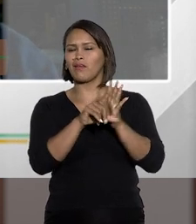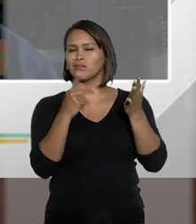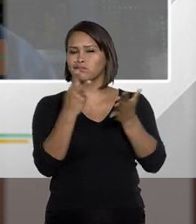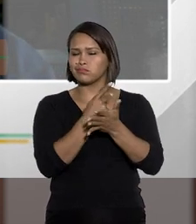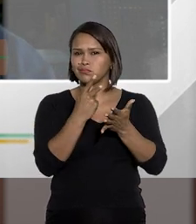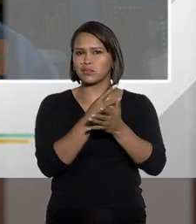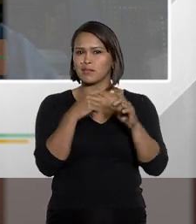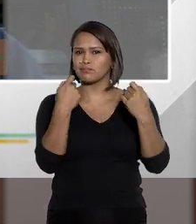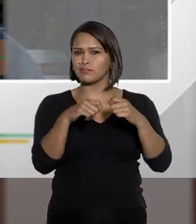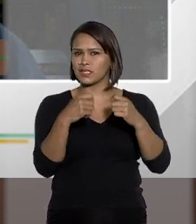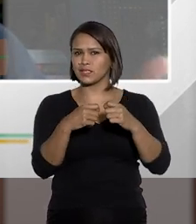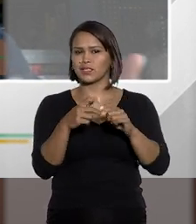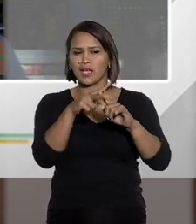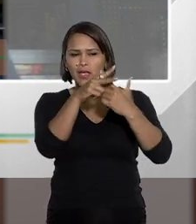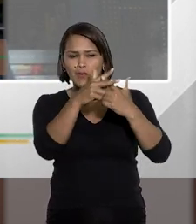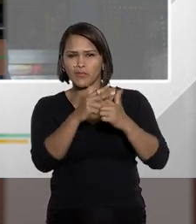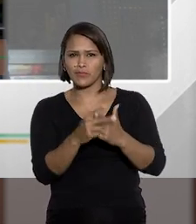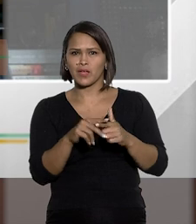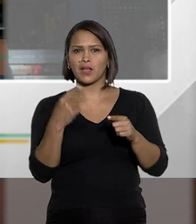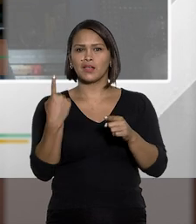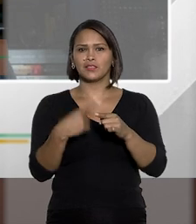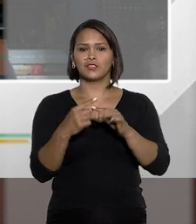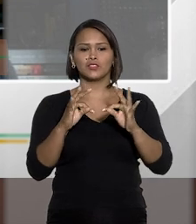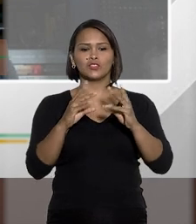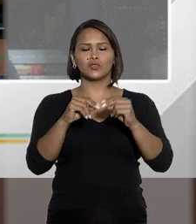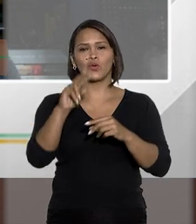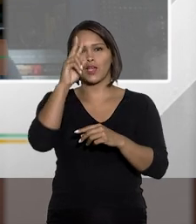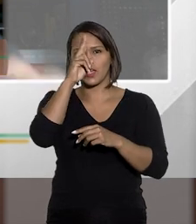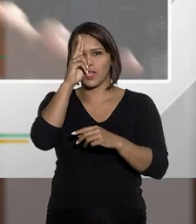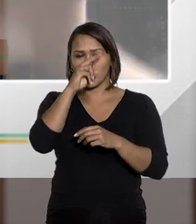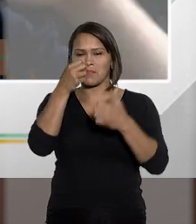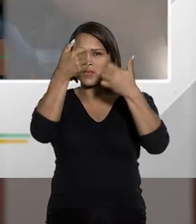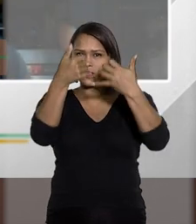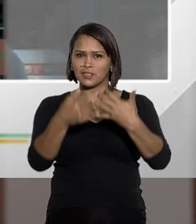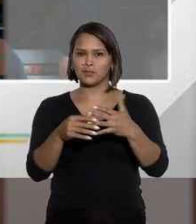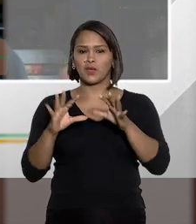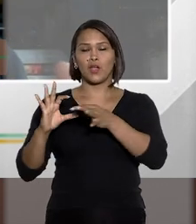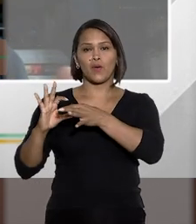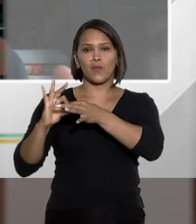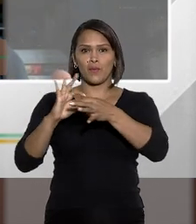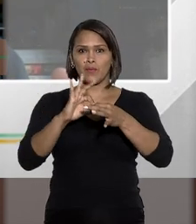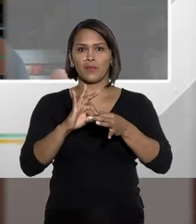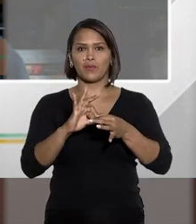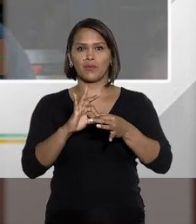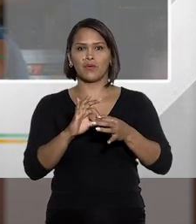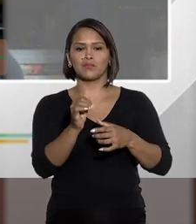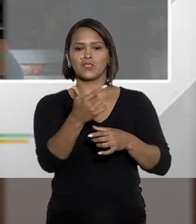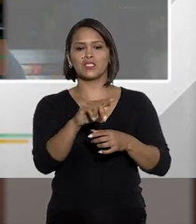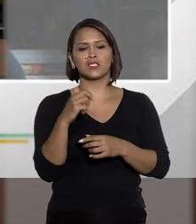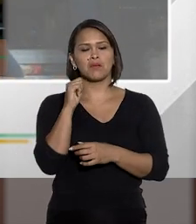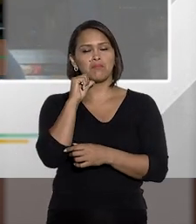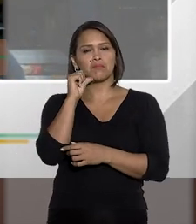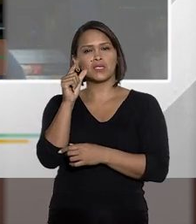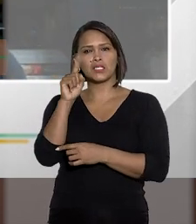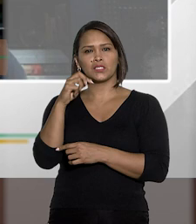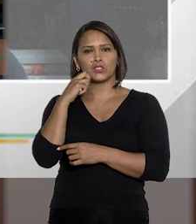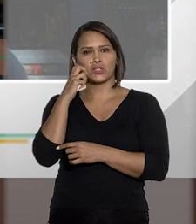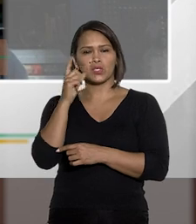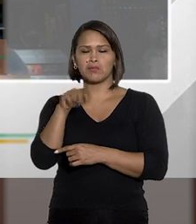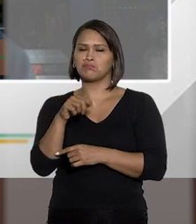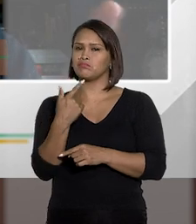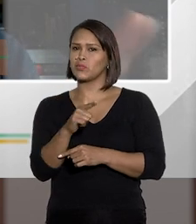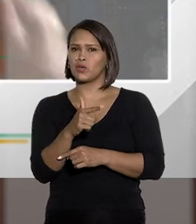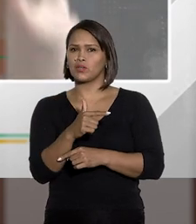mal feita. Dentro desse revanchismo que o Renato bem lembra, ele coloca num contexto que não pode ser ignorado,